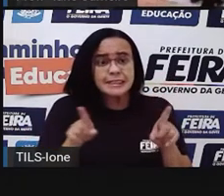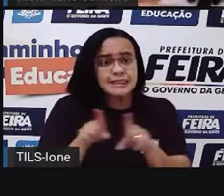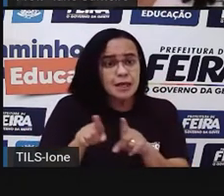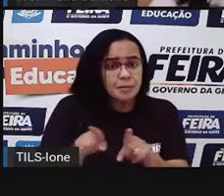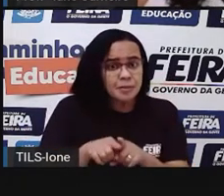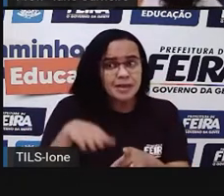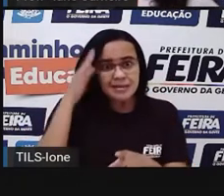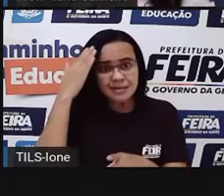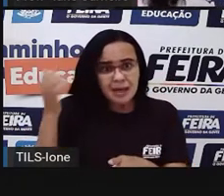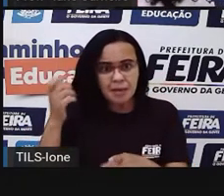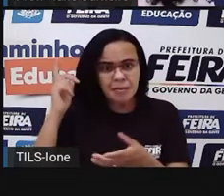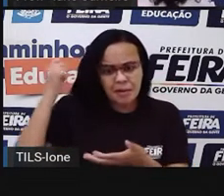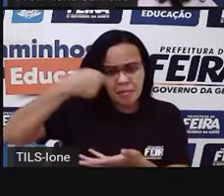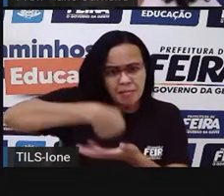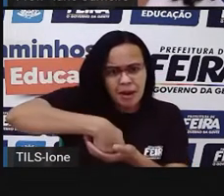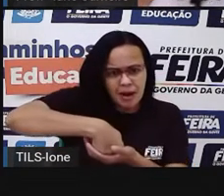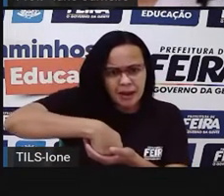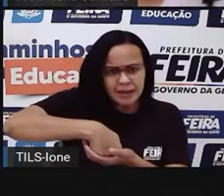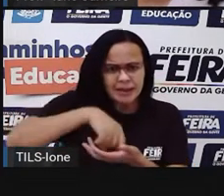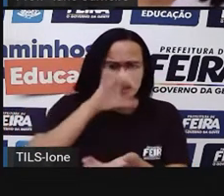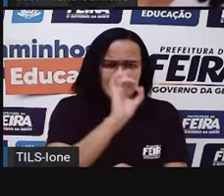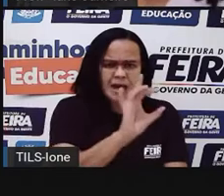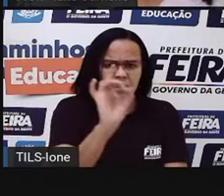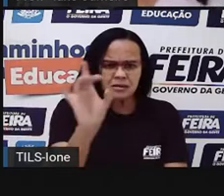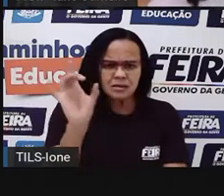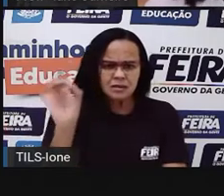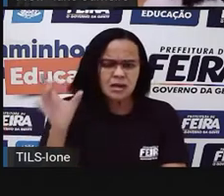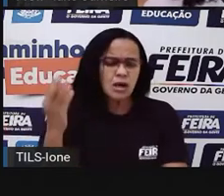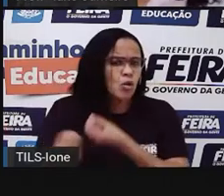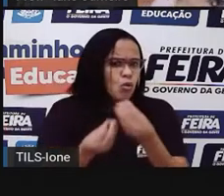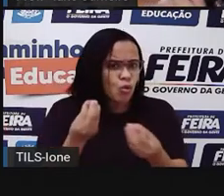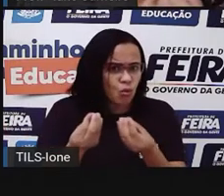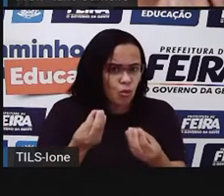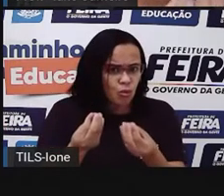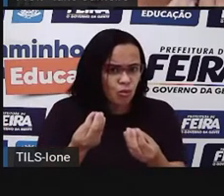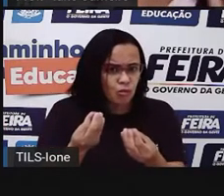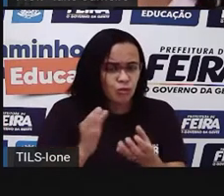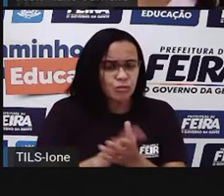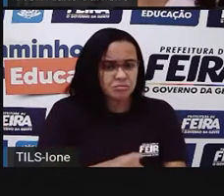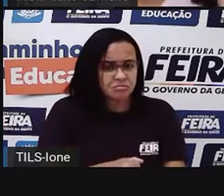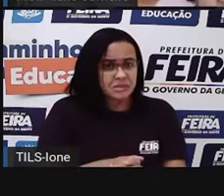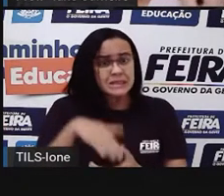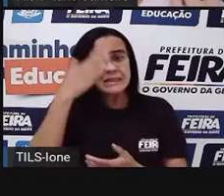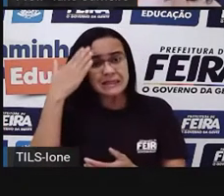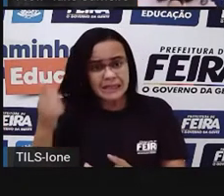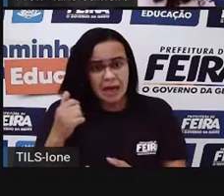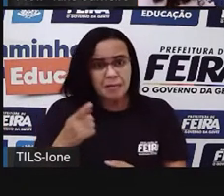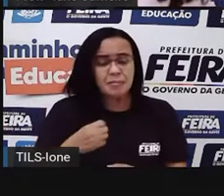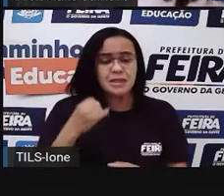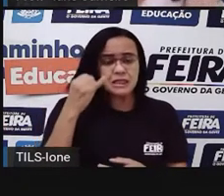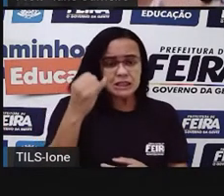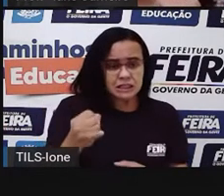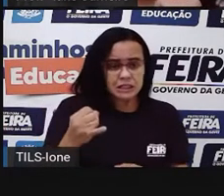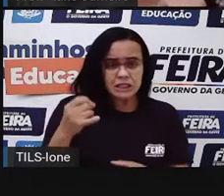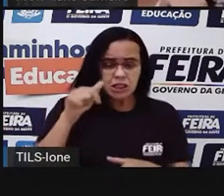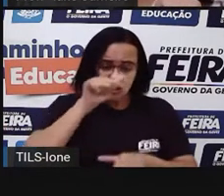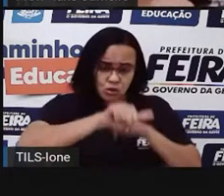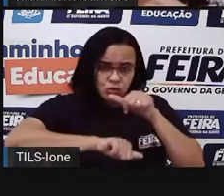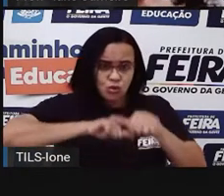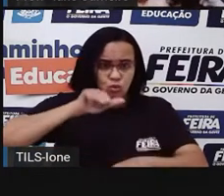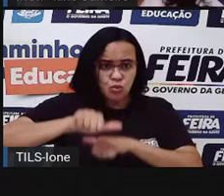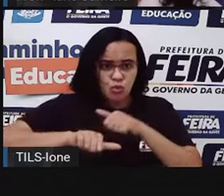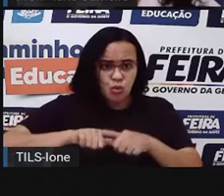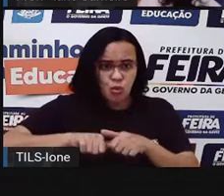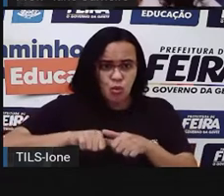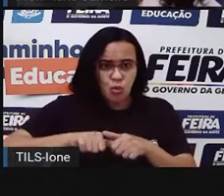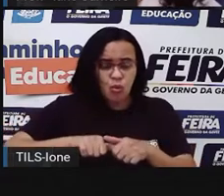para comprar cada coisa, né? E aí você vai poder ver, vai ter troco, né? Eu vou ter dinheiro suficiente para